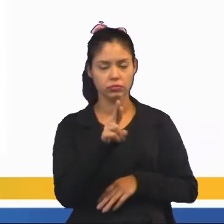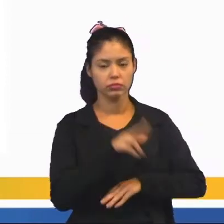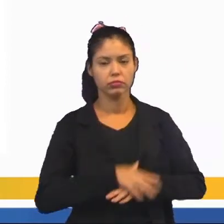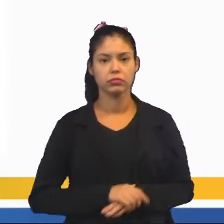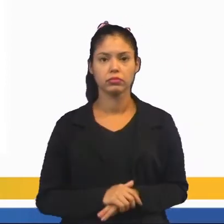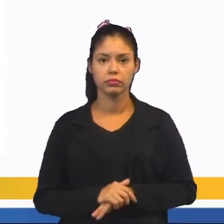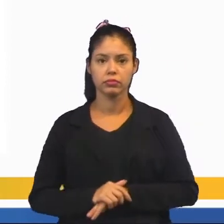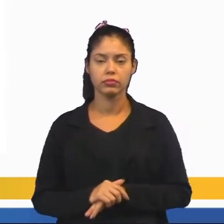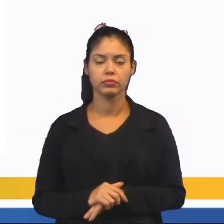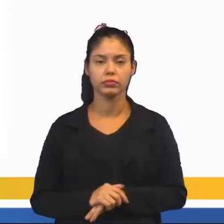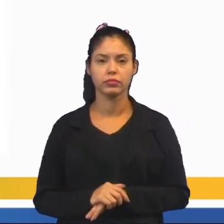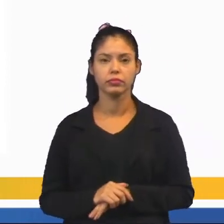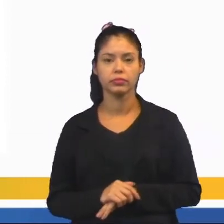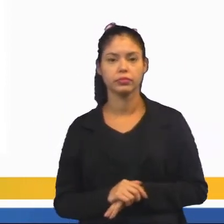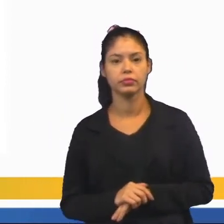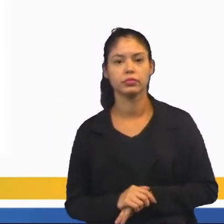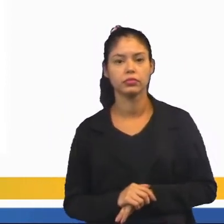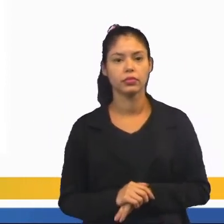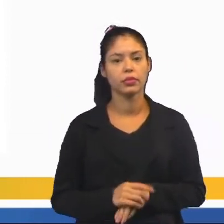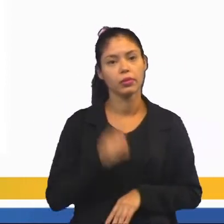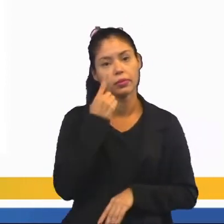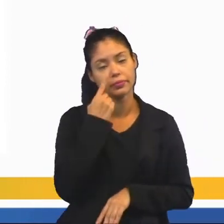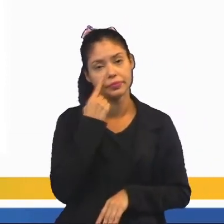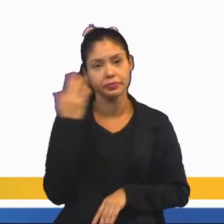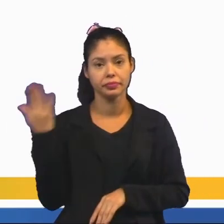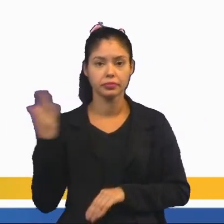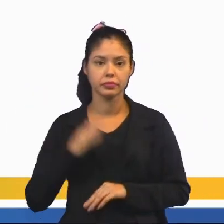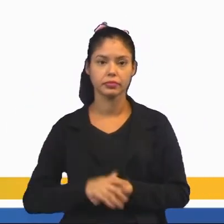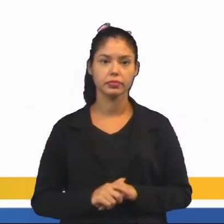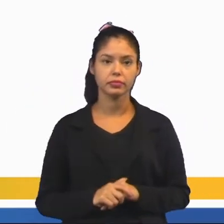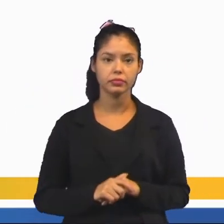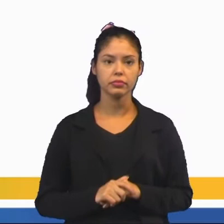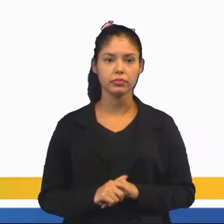possibilidades de resultados. Aí, observe aqui.